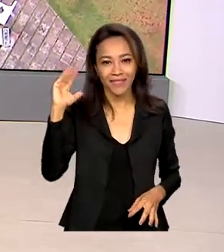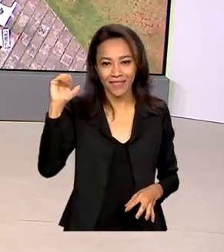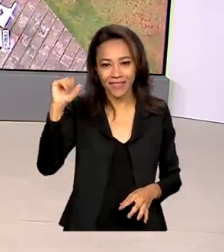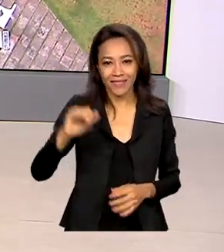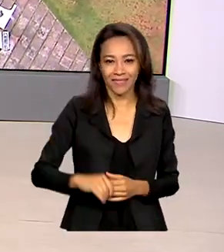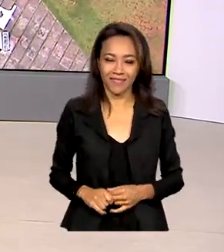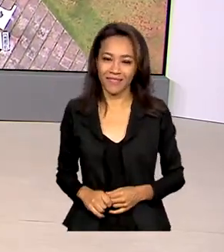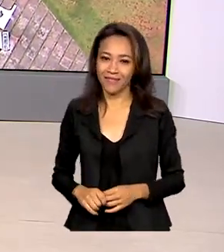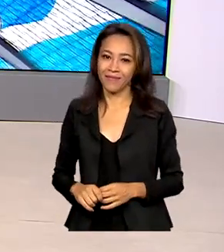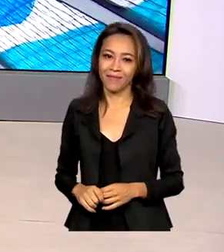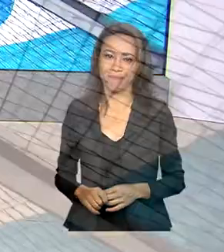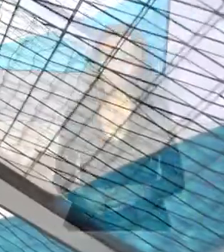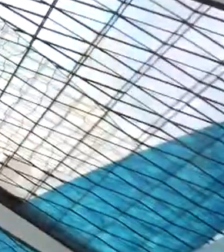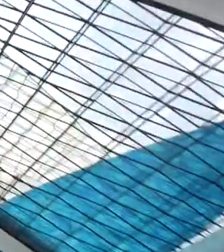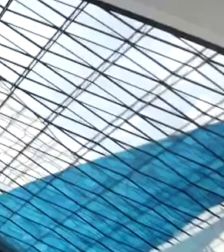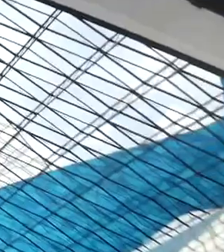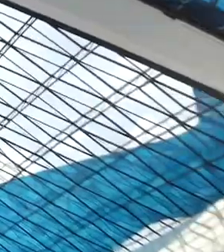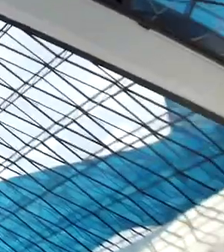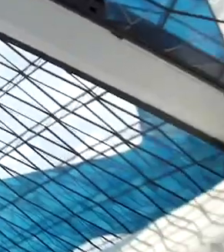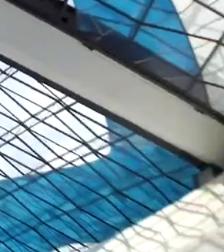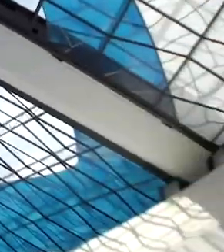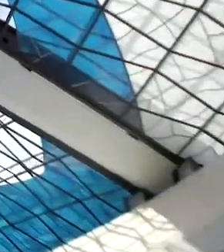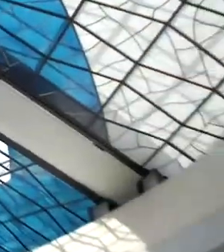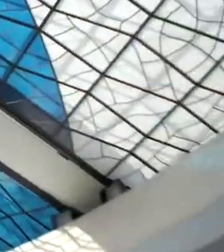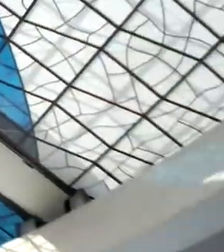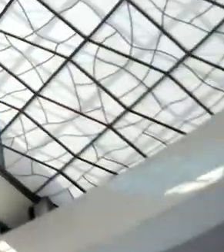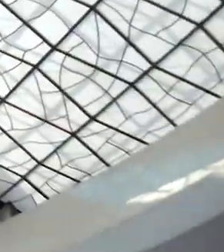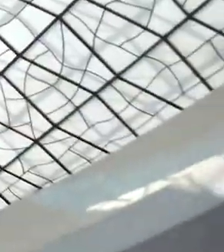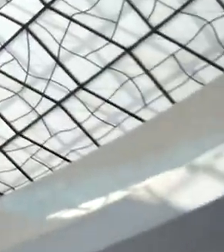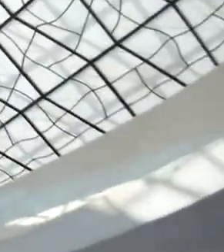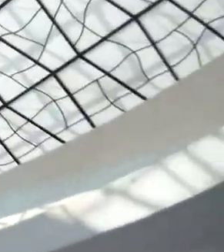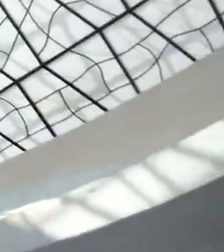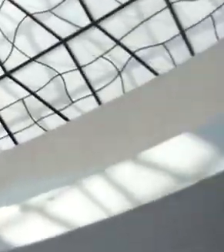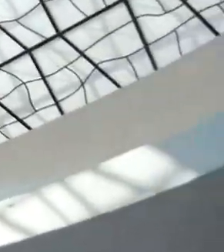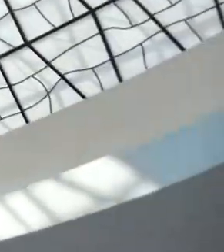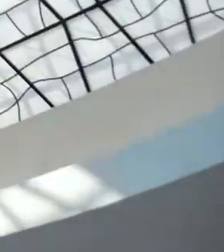Tchau! A gente fica por